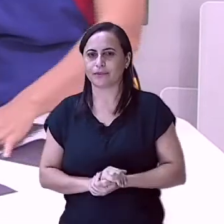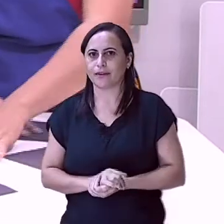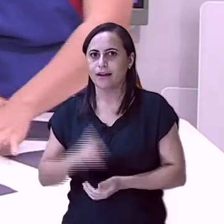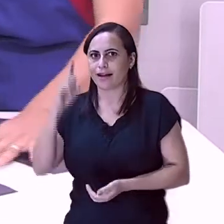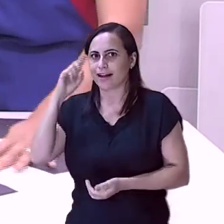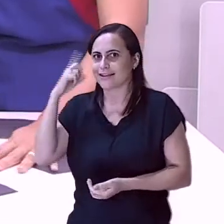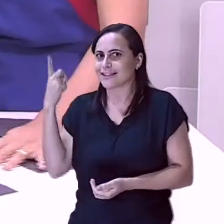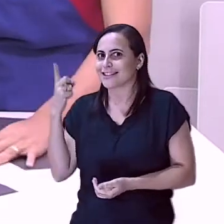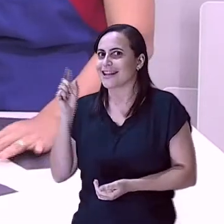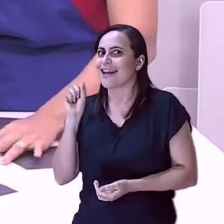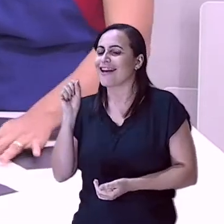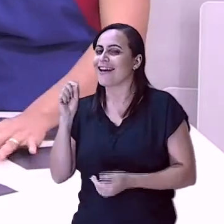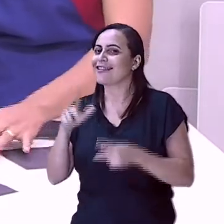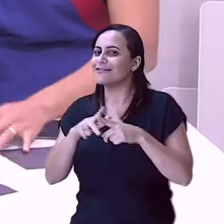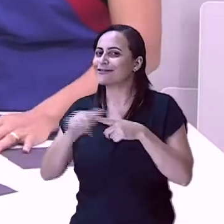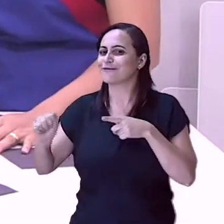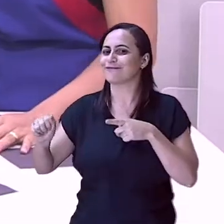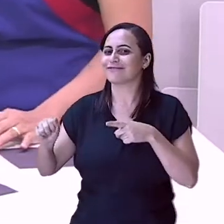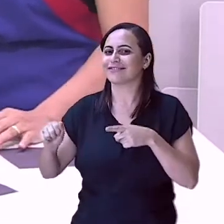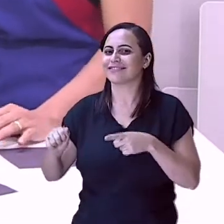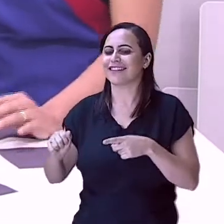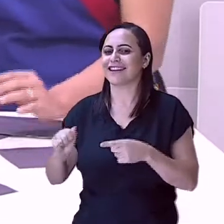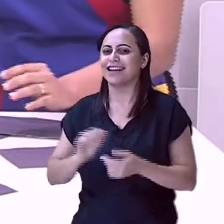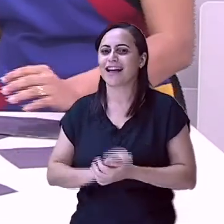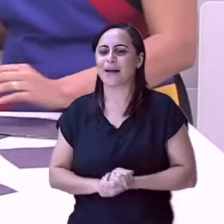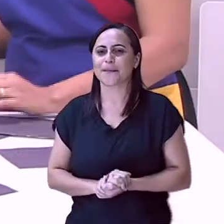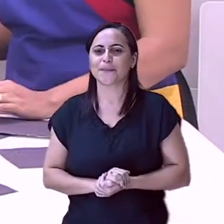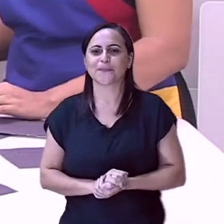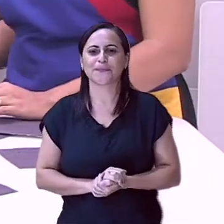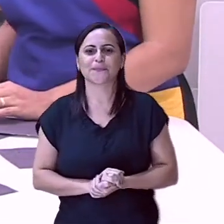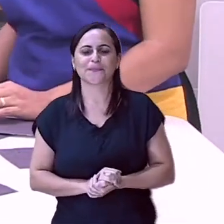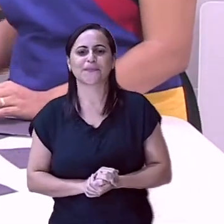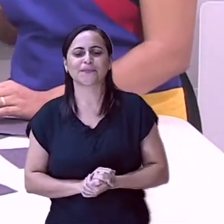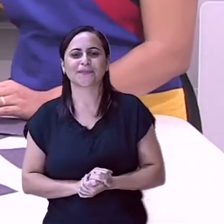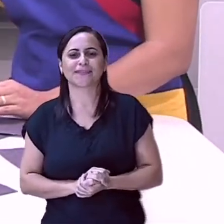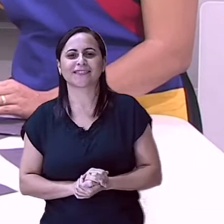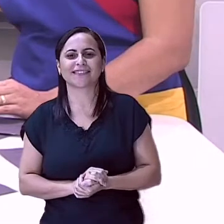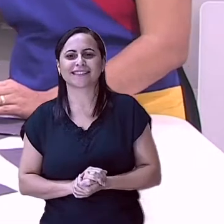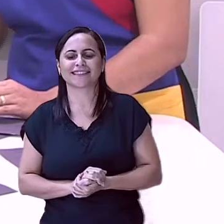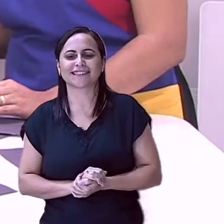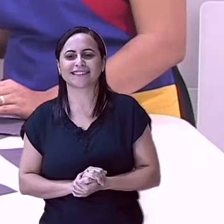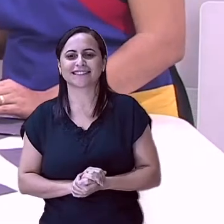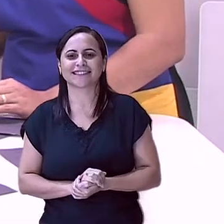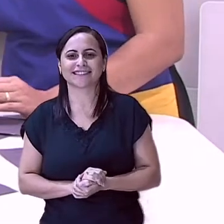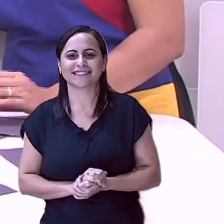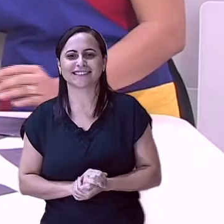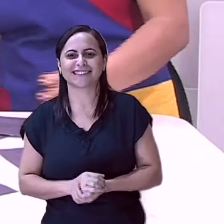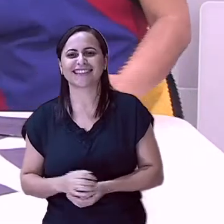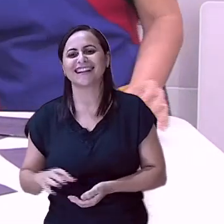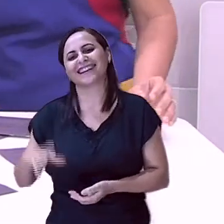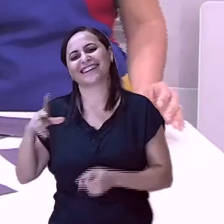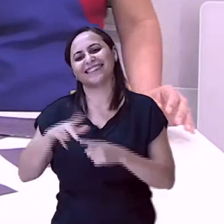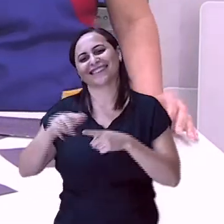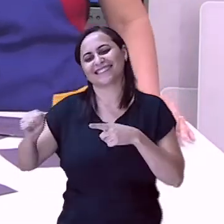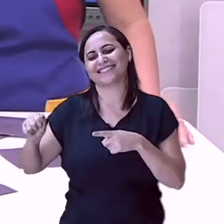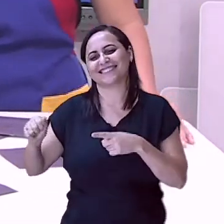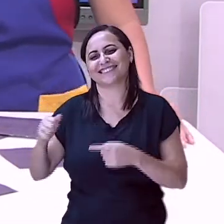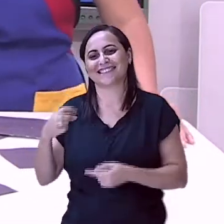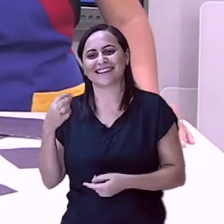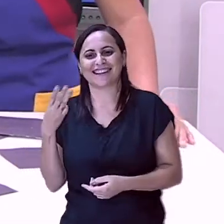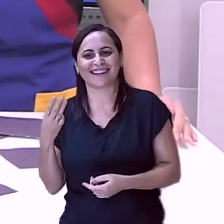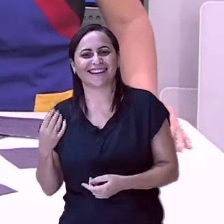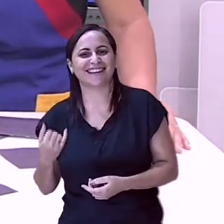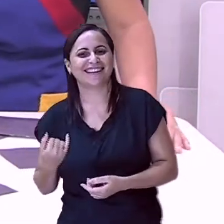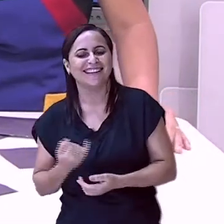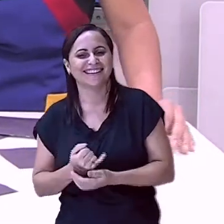de novo? Que começa. Par ou ímpar? Vamos tirar. Par! Ímpar. Já ganhei. Três é ímpar.